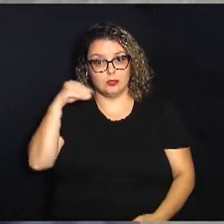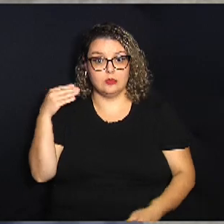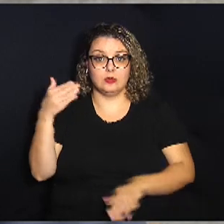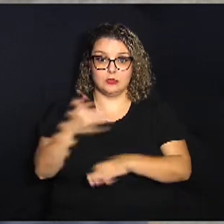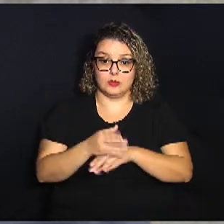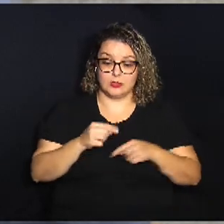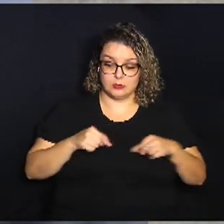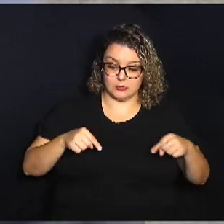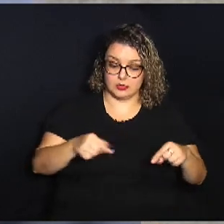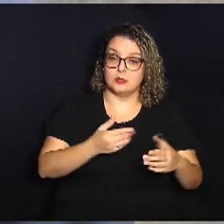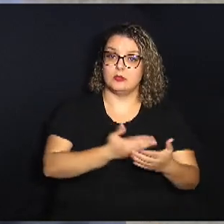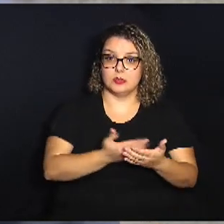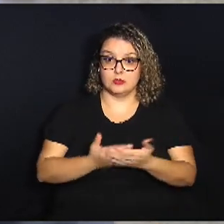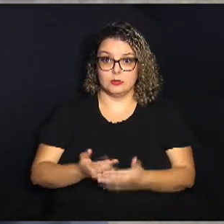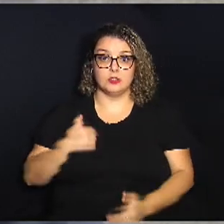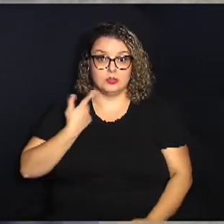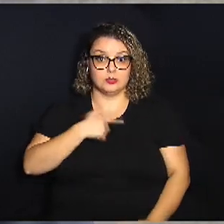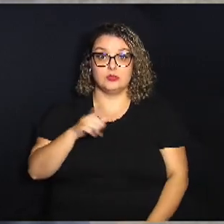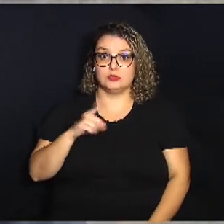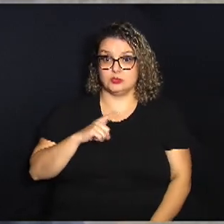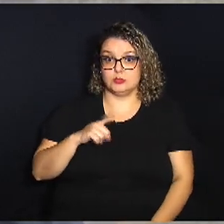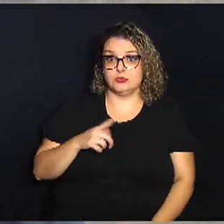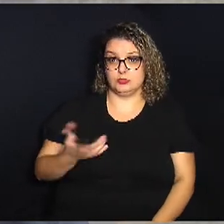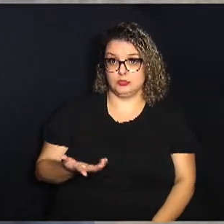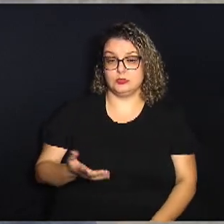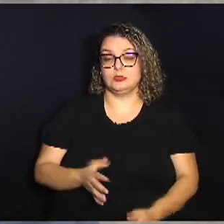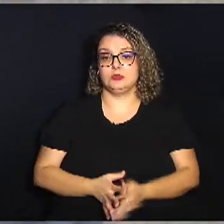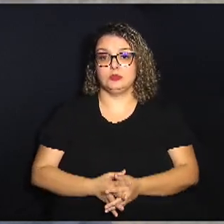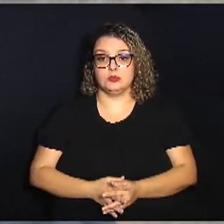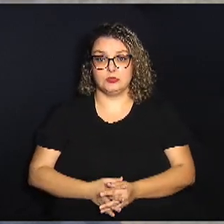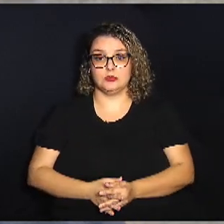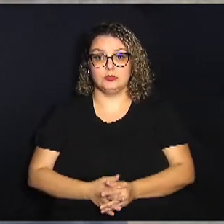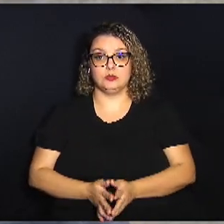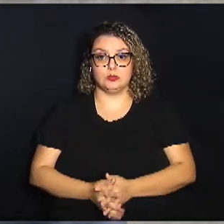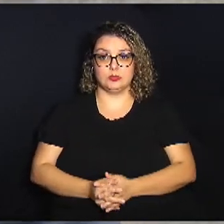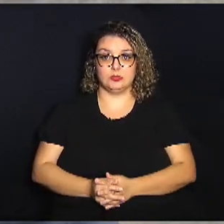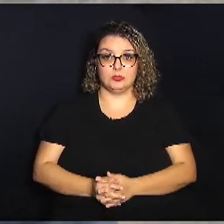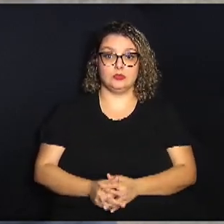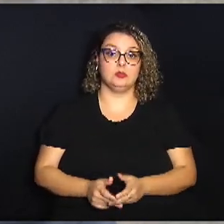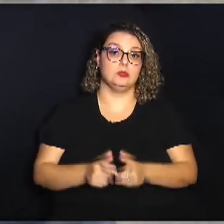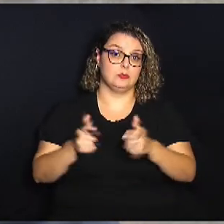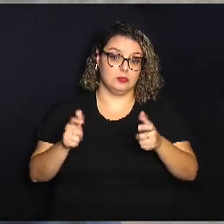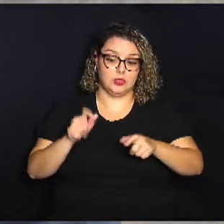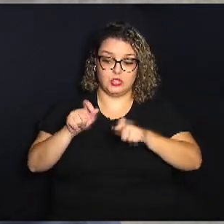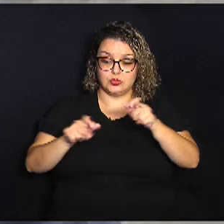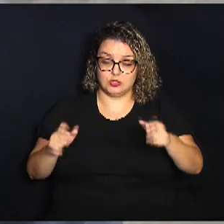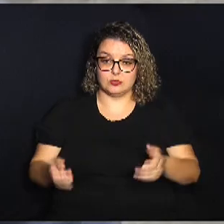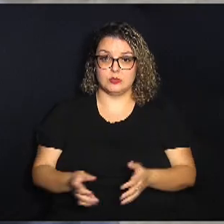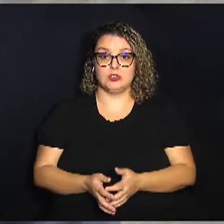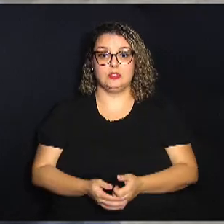salas de aula, e nós temos uma gama de pessoas